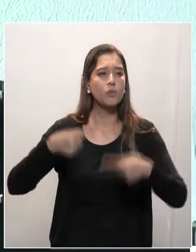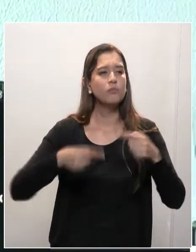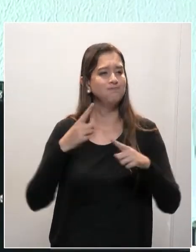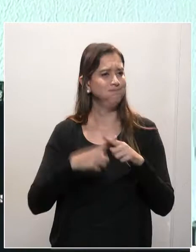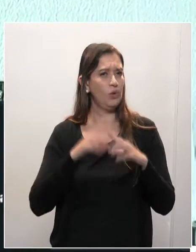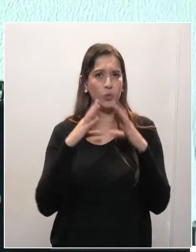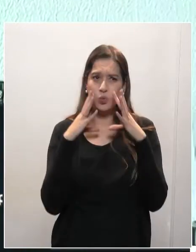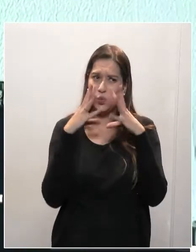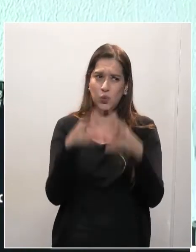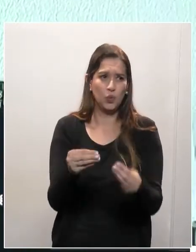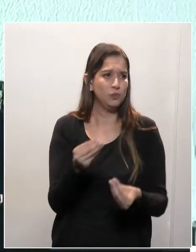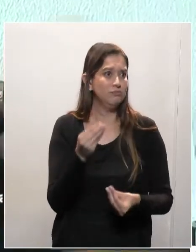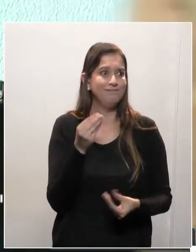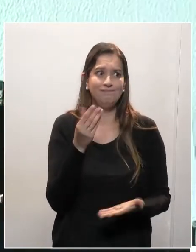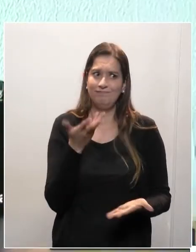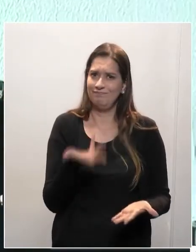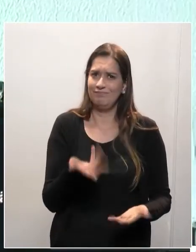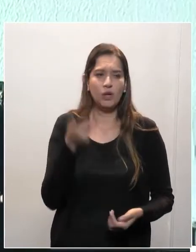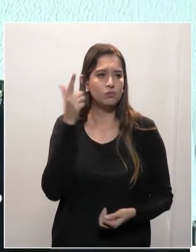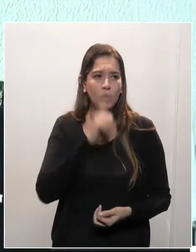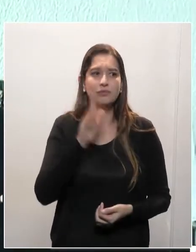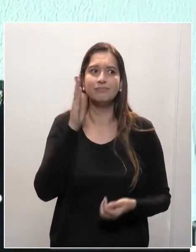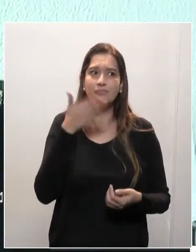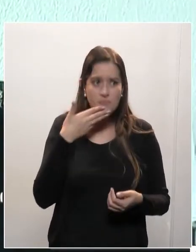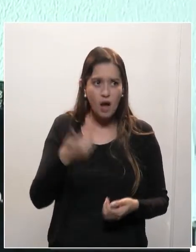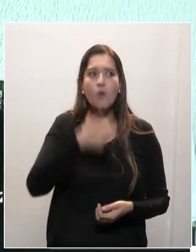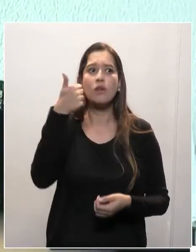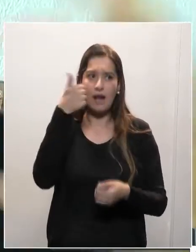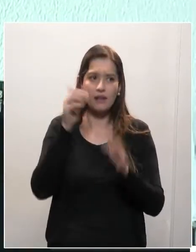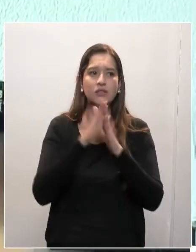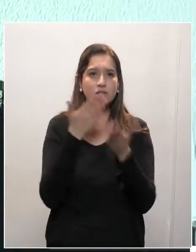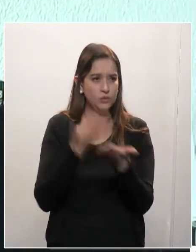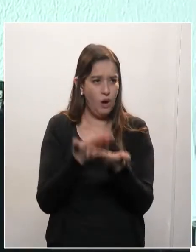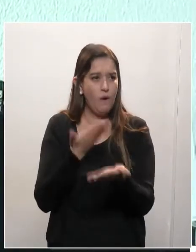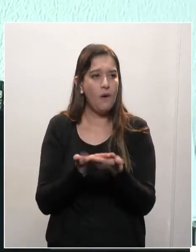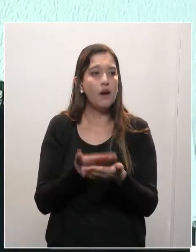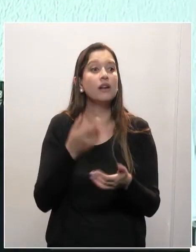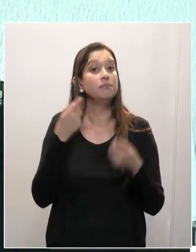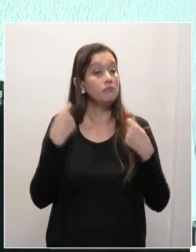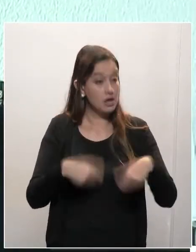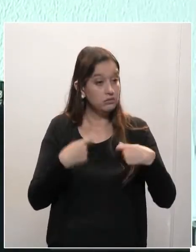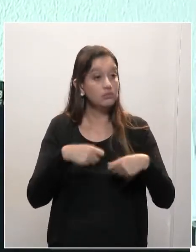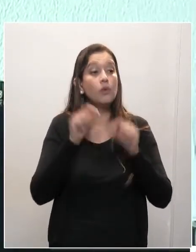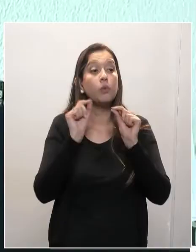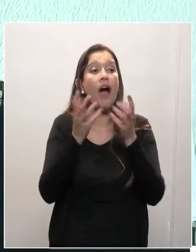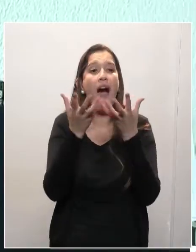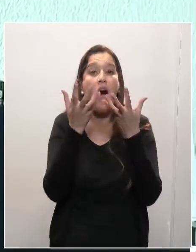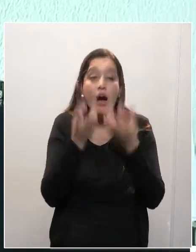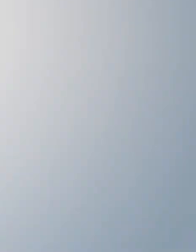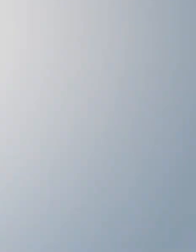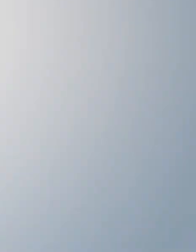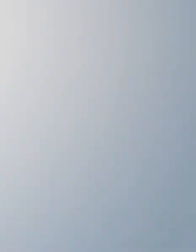construir, sim, uma escola melhor. Ouvindo mais também oposições contrárias ao modelo...